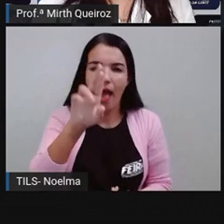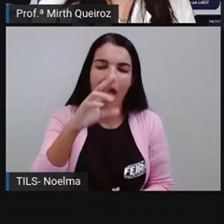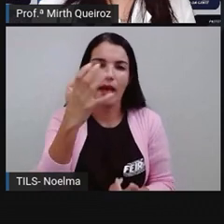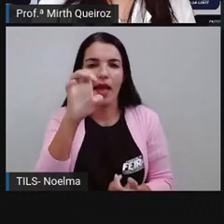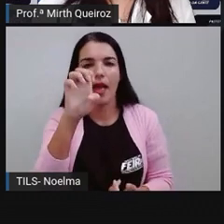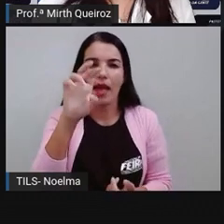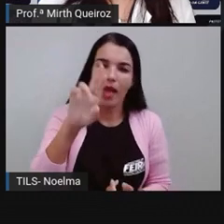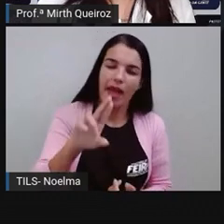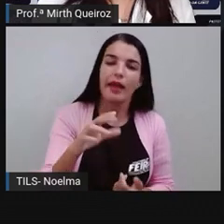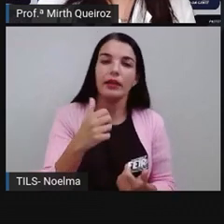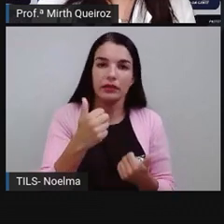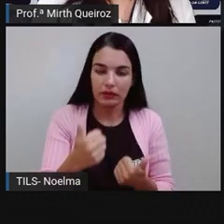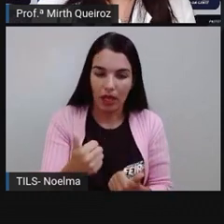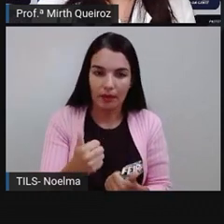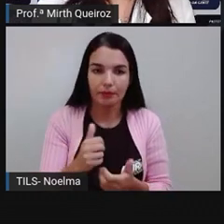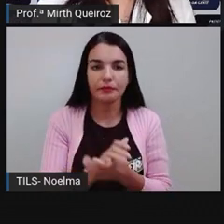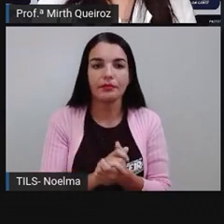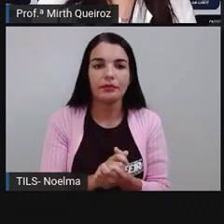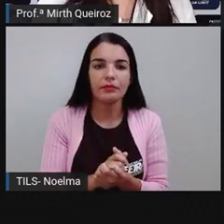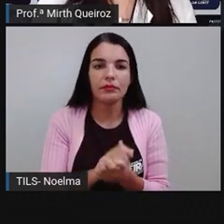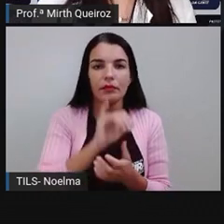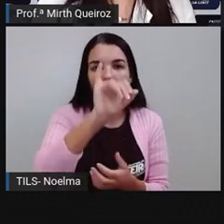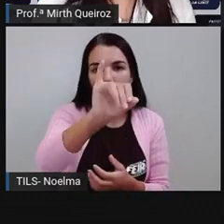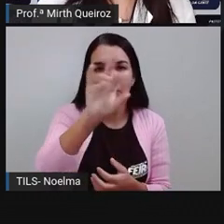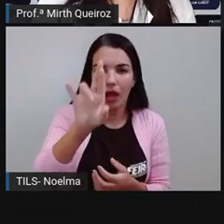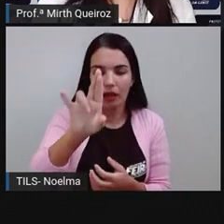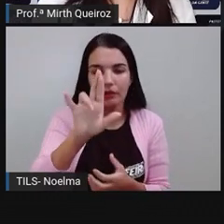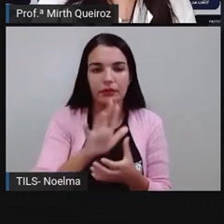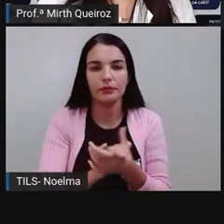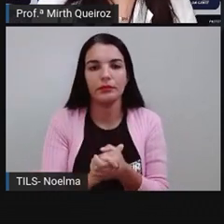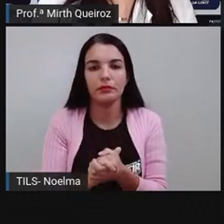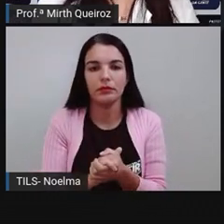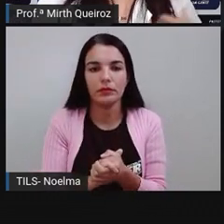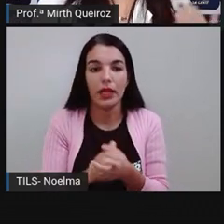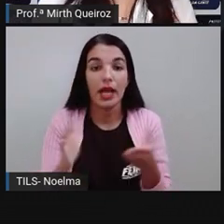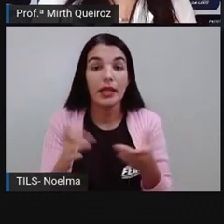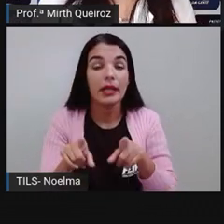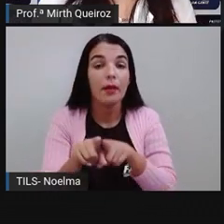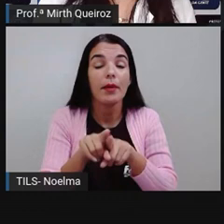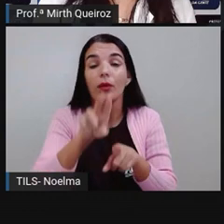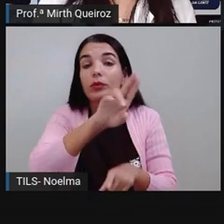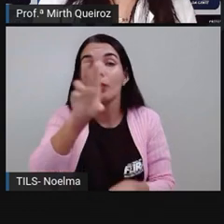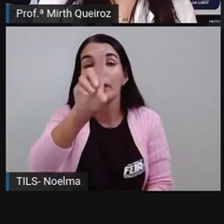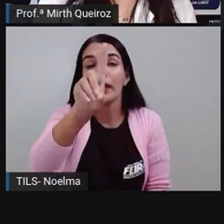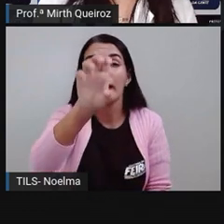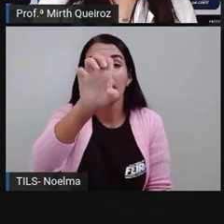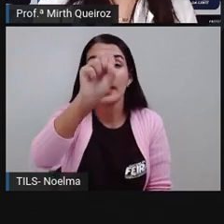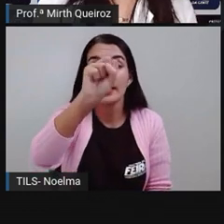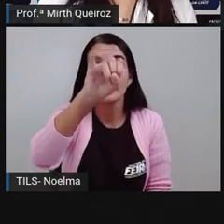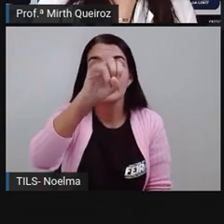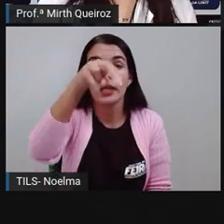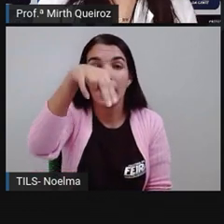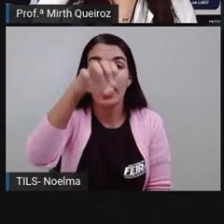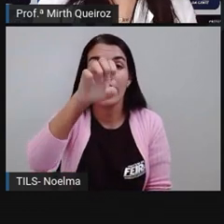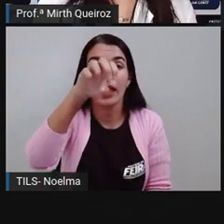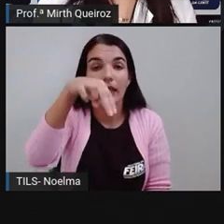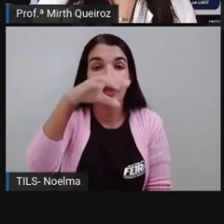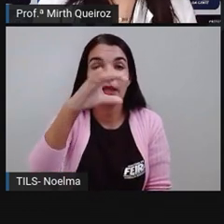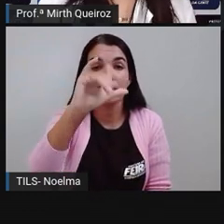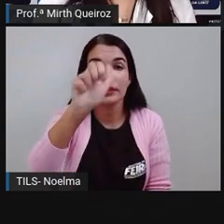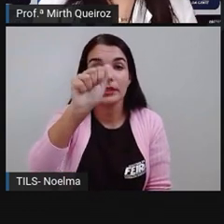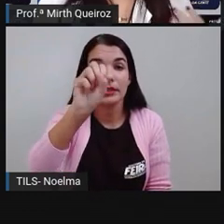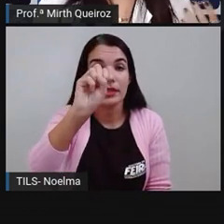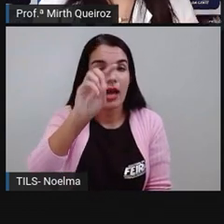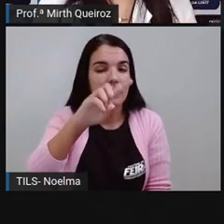terceira conjugação, que seria aí o quê? O IR, né? E as desinências, que marcam gramaticalmente